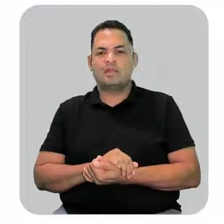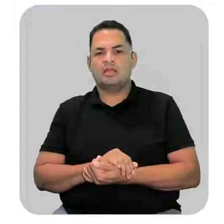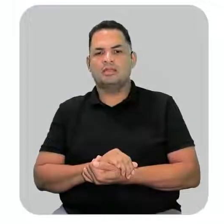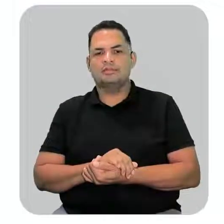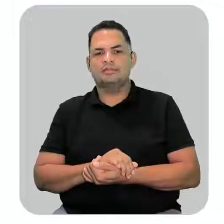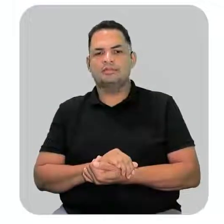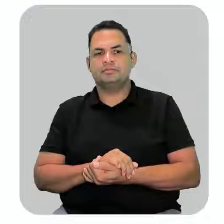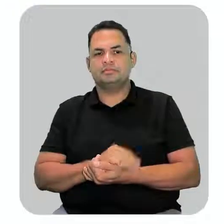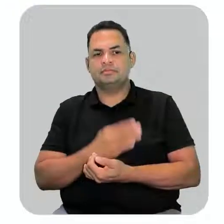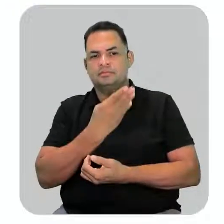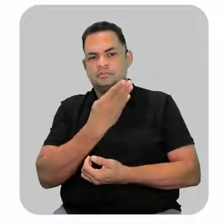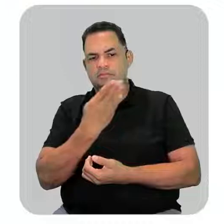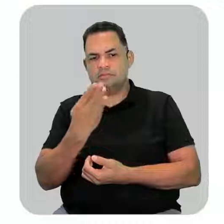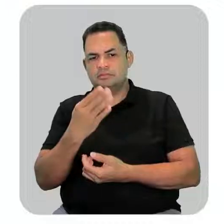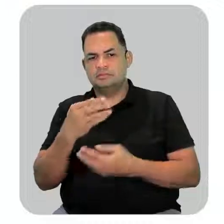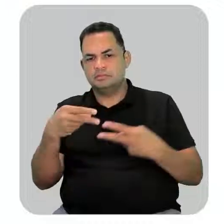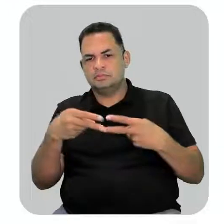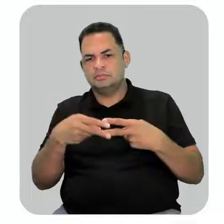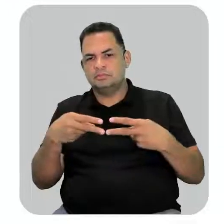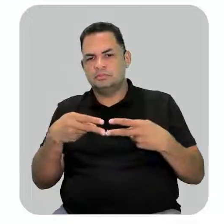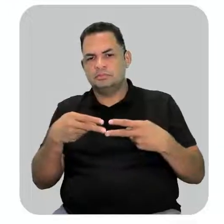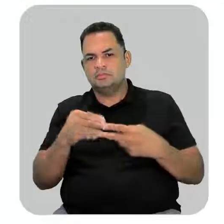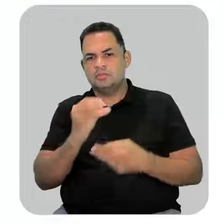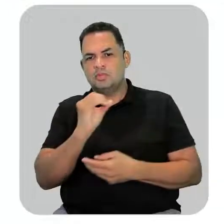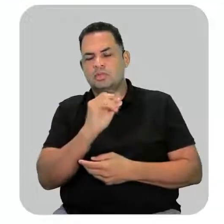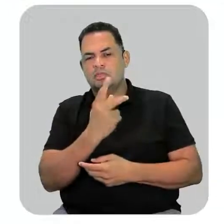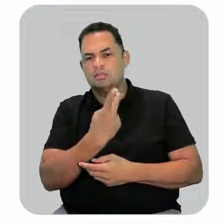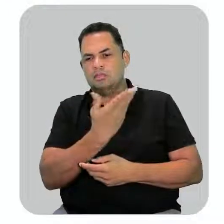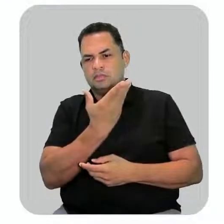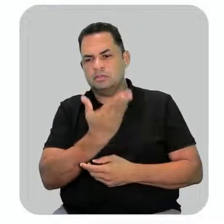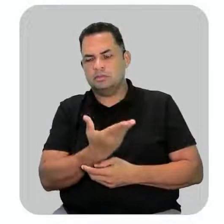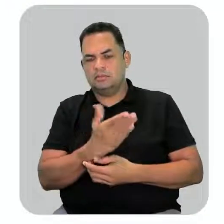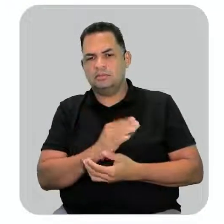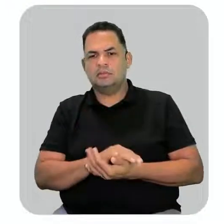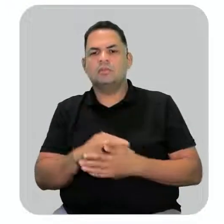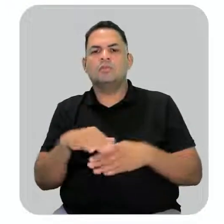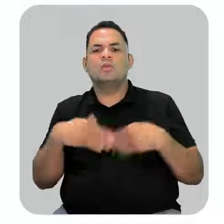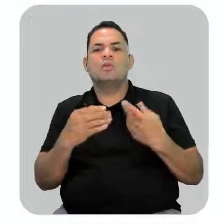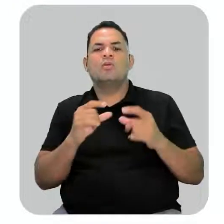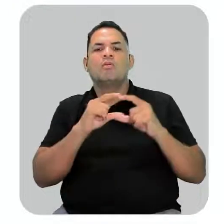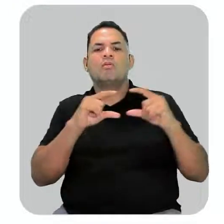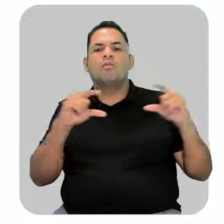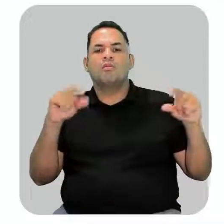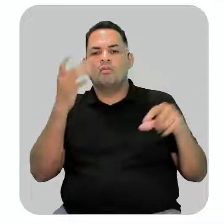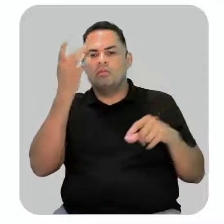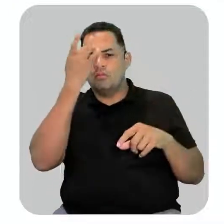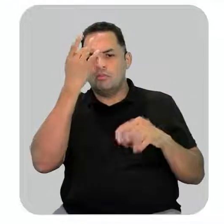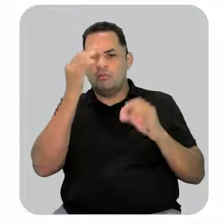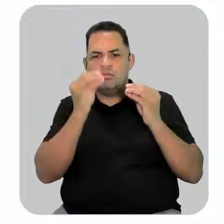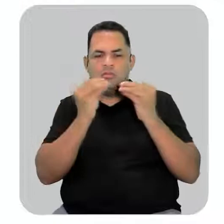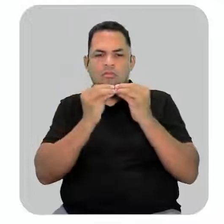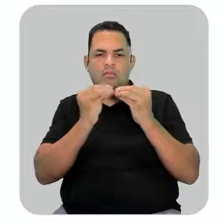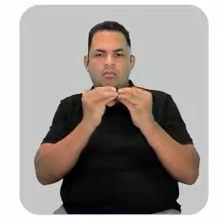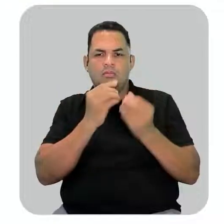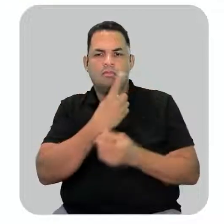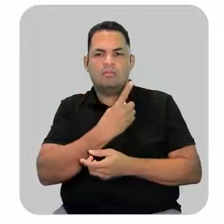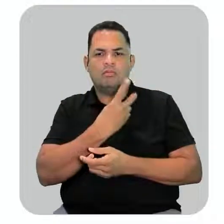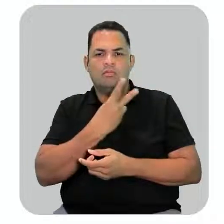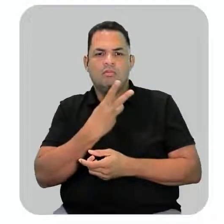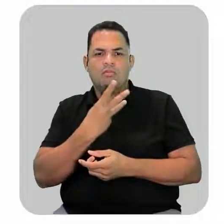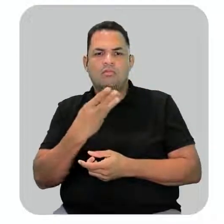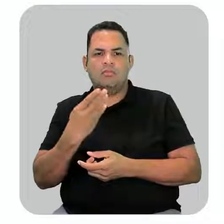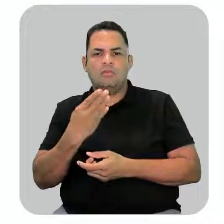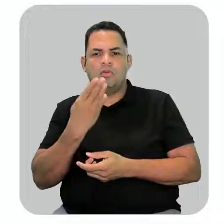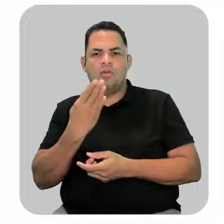ligação dupla está aqui e a hidroxila está aqui. Qual vai ser a fórmula molecular? Aí eu conto. 1, 2, 3,